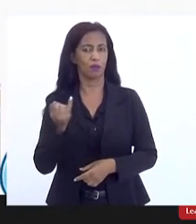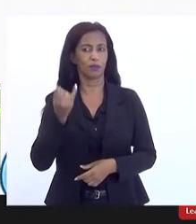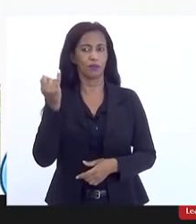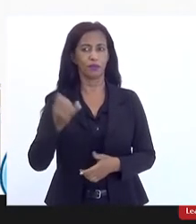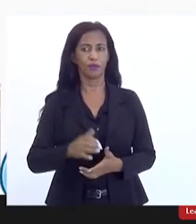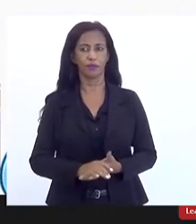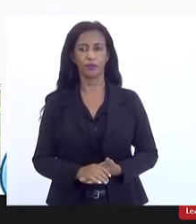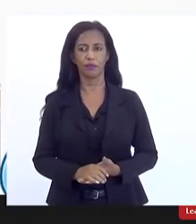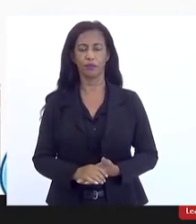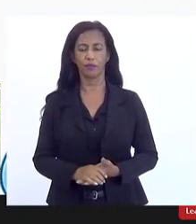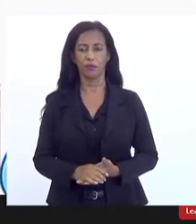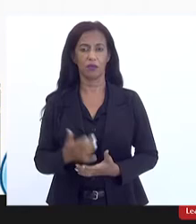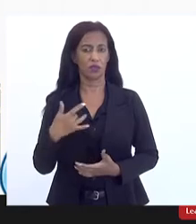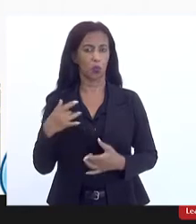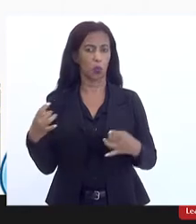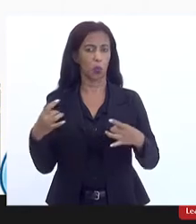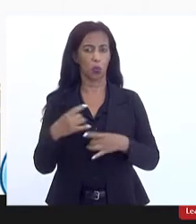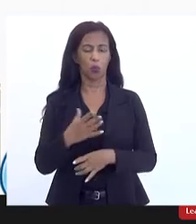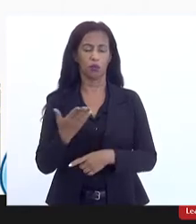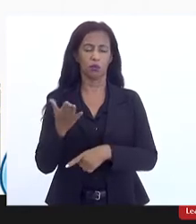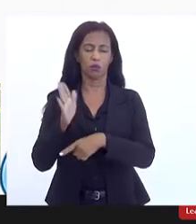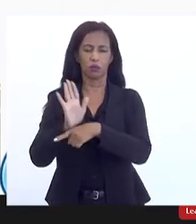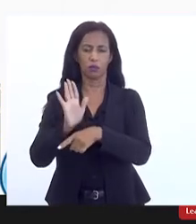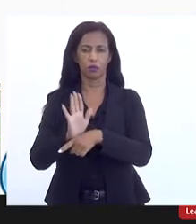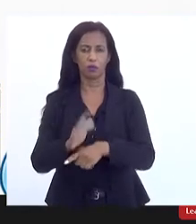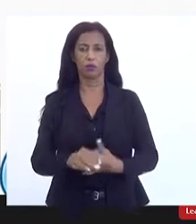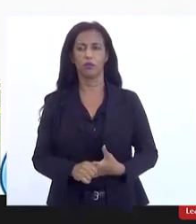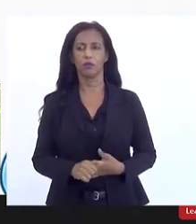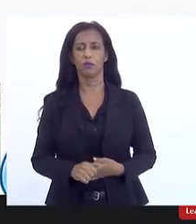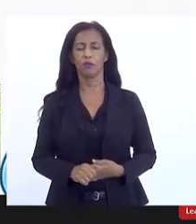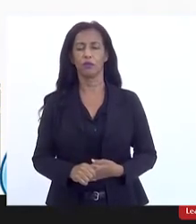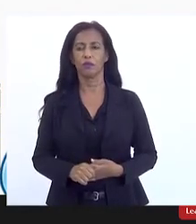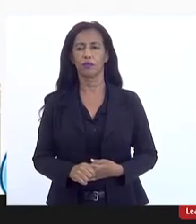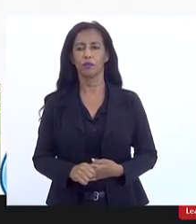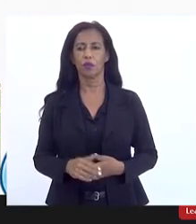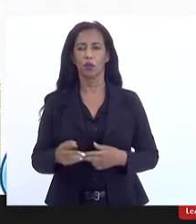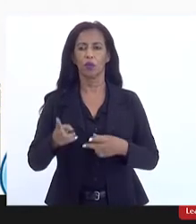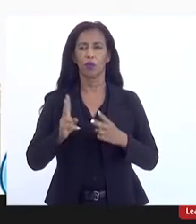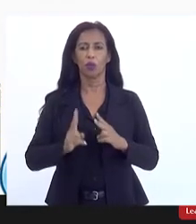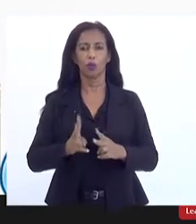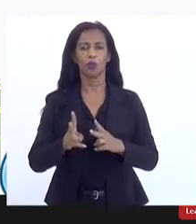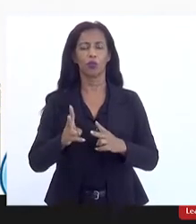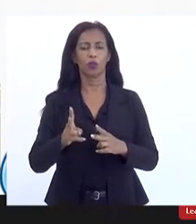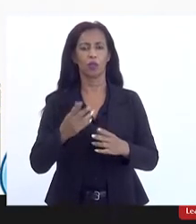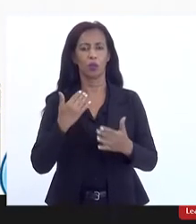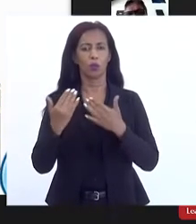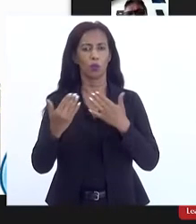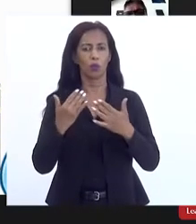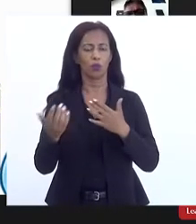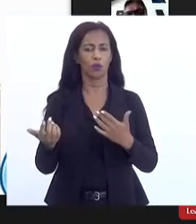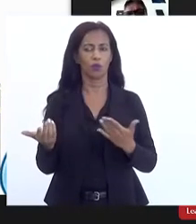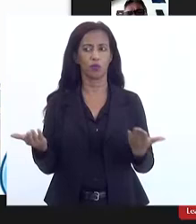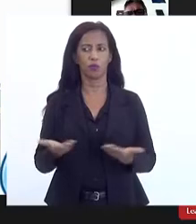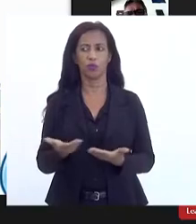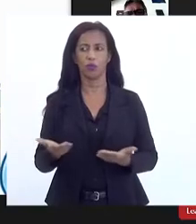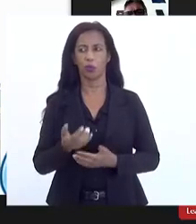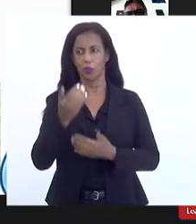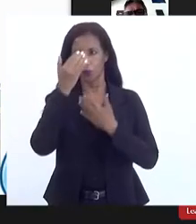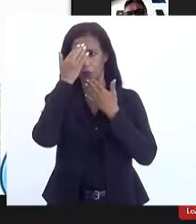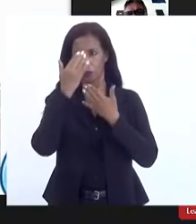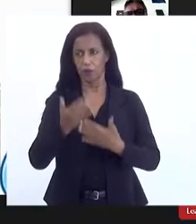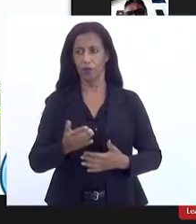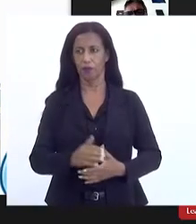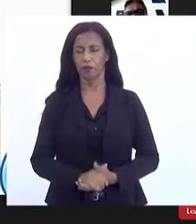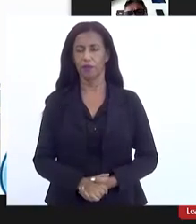e estou à disposição para contribuir com a continuidade da nossa conversa no dia de hoje então muito obrigado